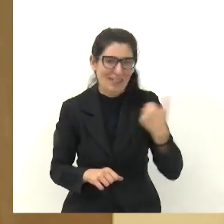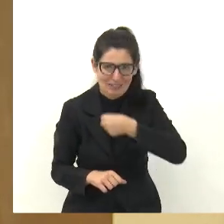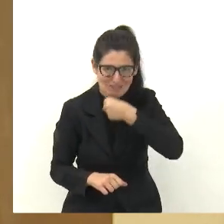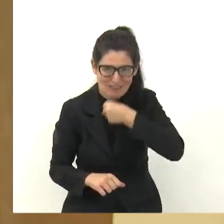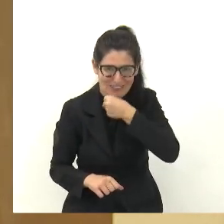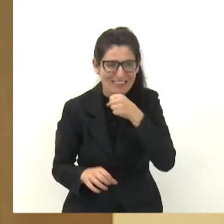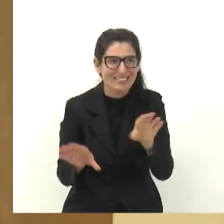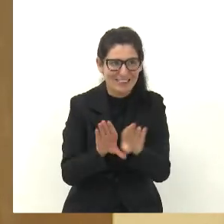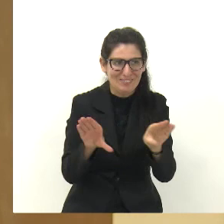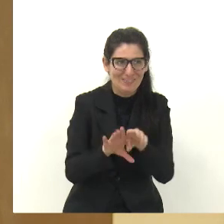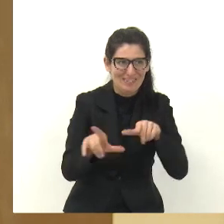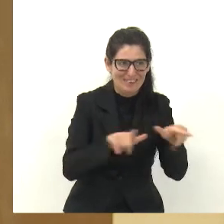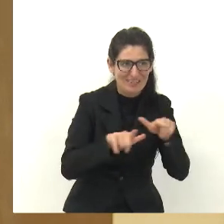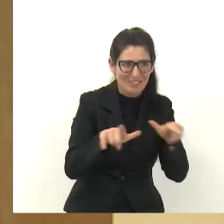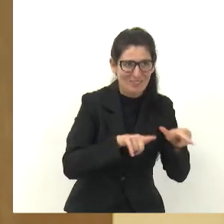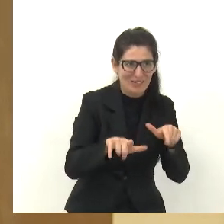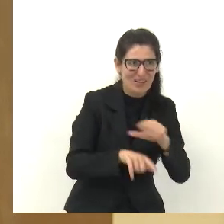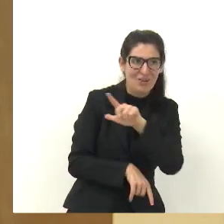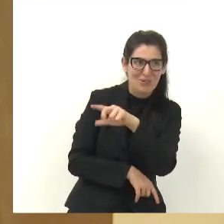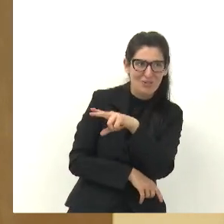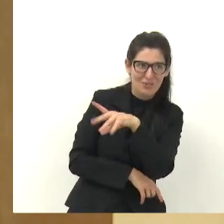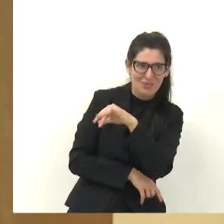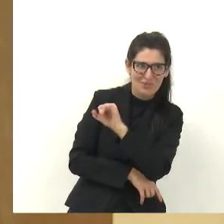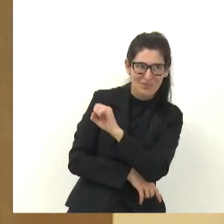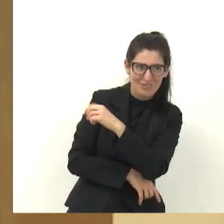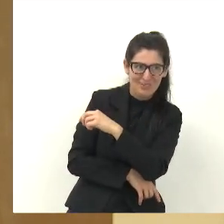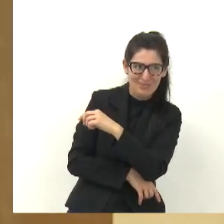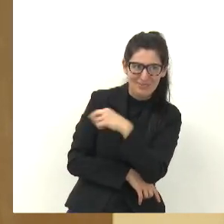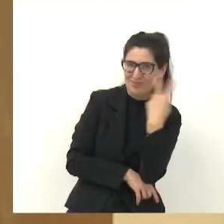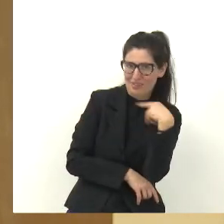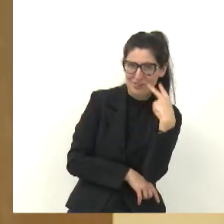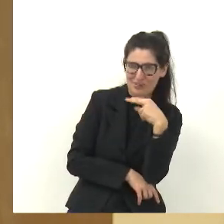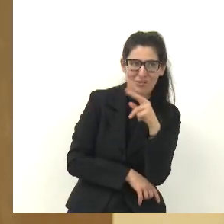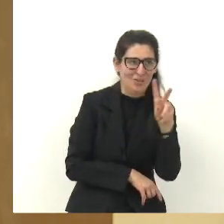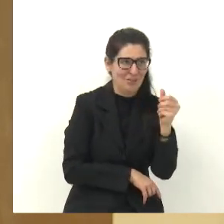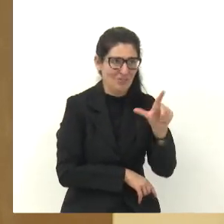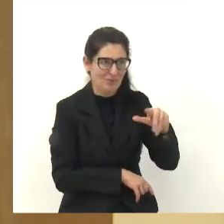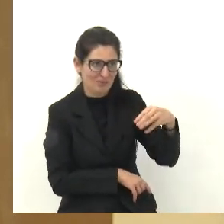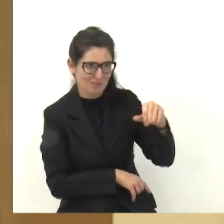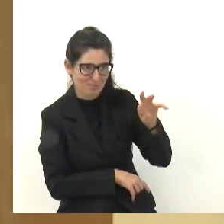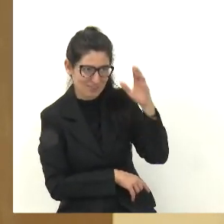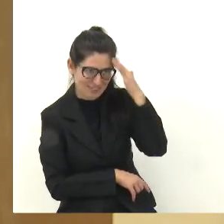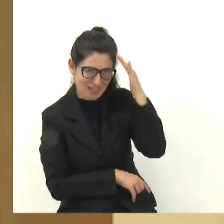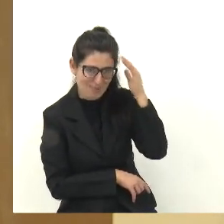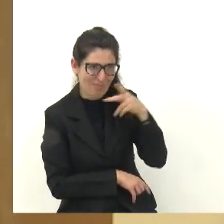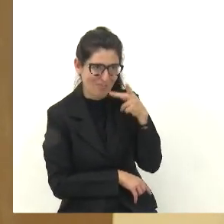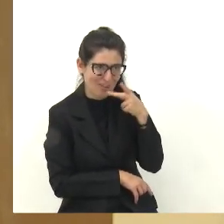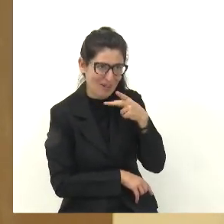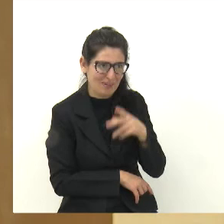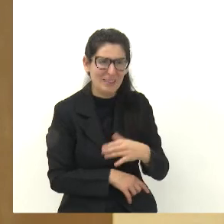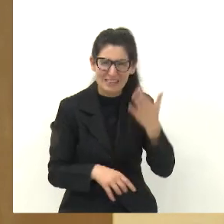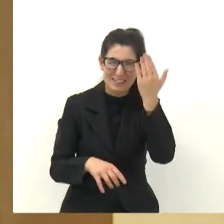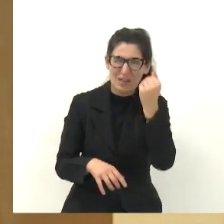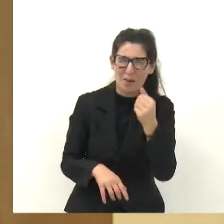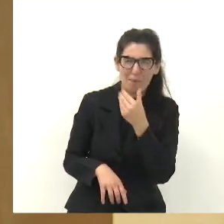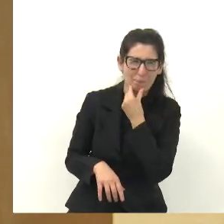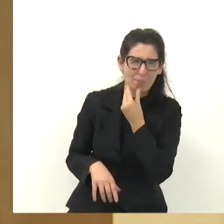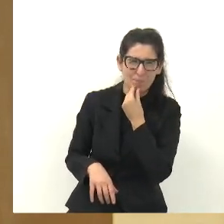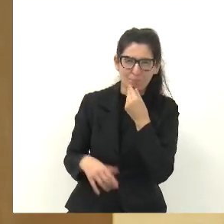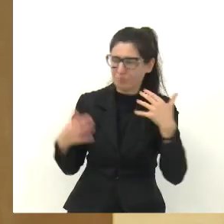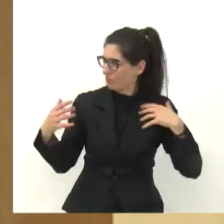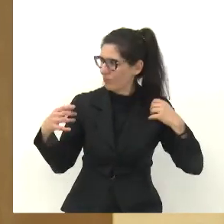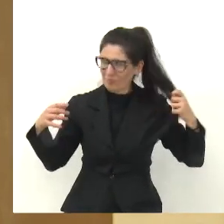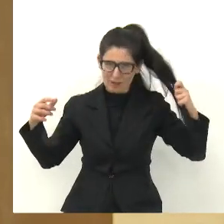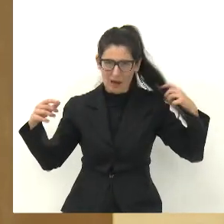conversar, até ele, o Luiz Fravio, o próprio vereador Valmir, pode falar com mais propriedade, que eu acho que é João Divino, não é cabeludo. Então,